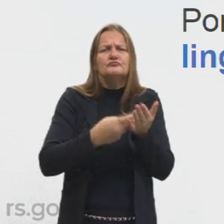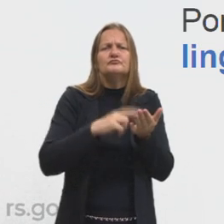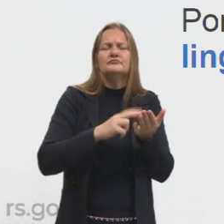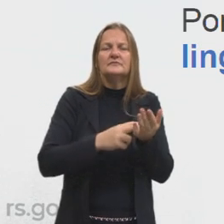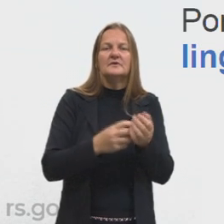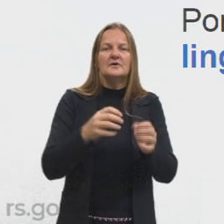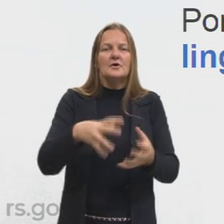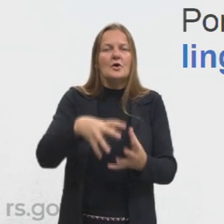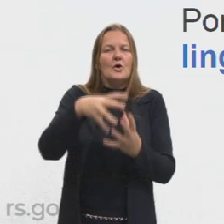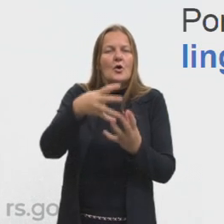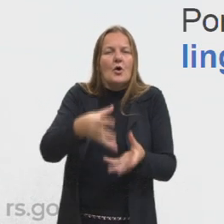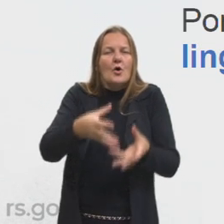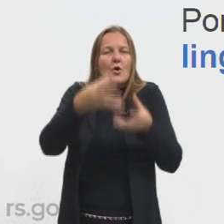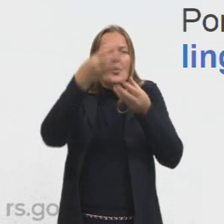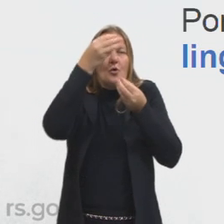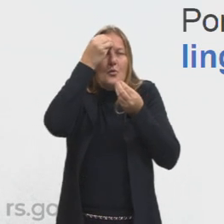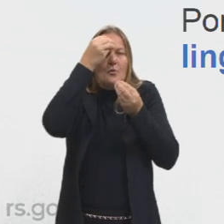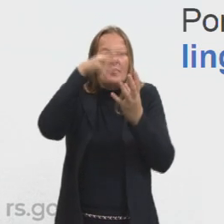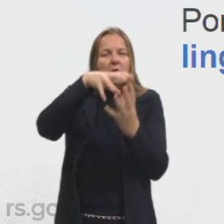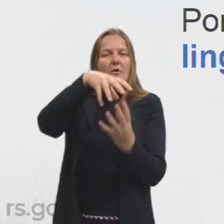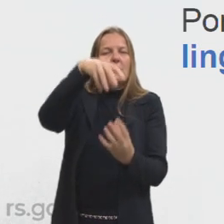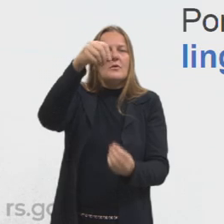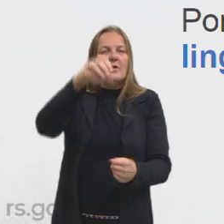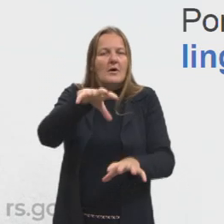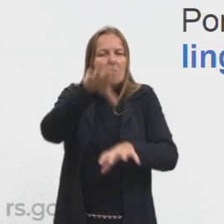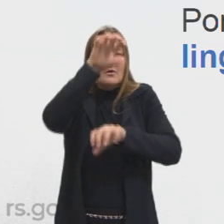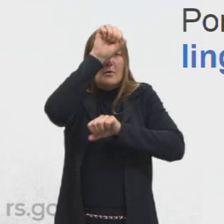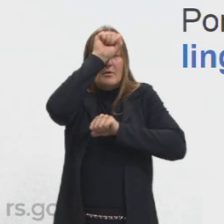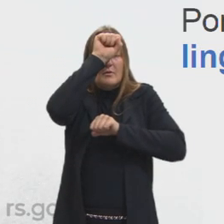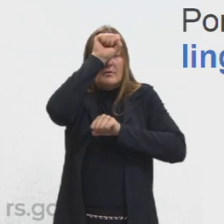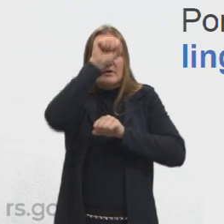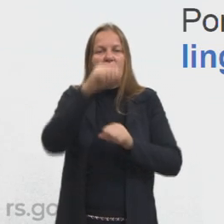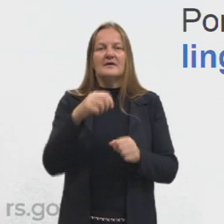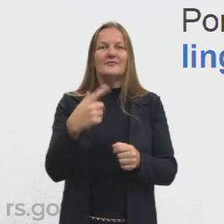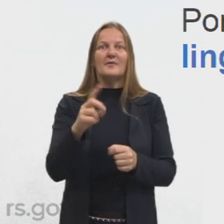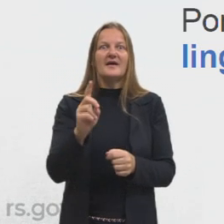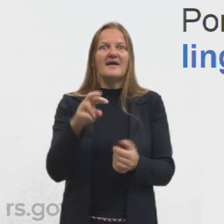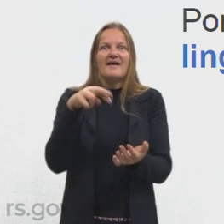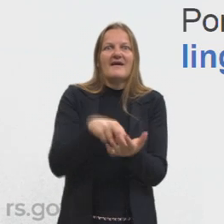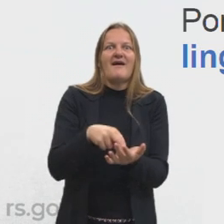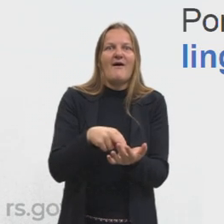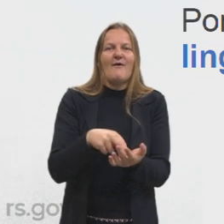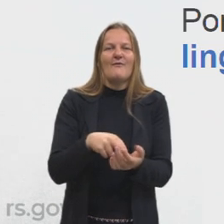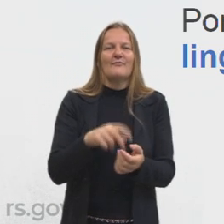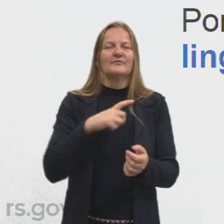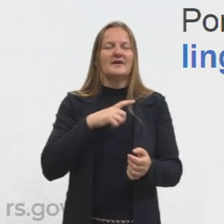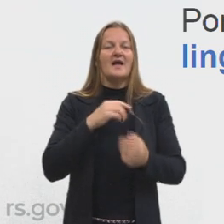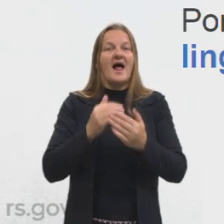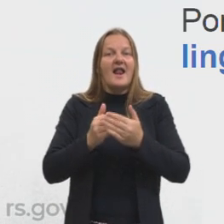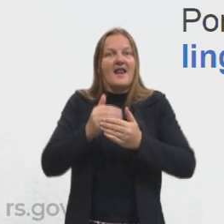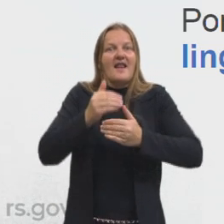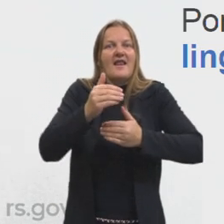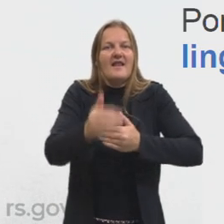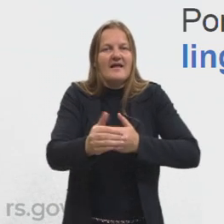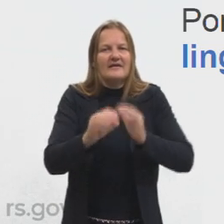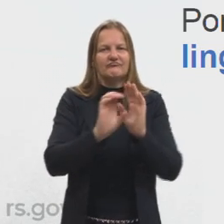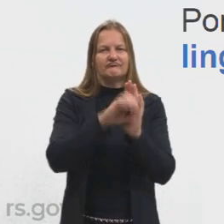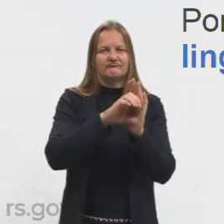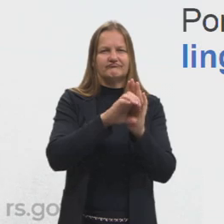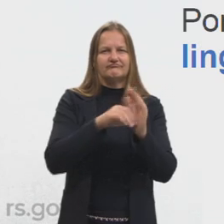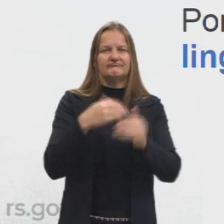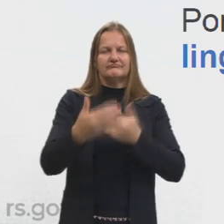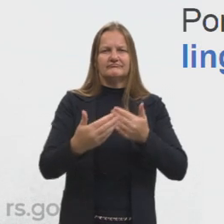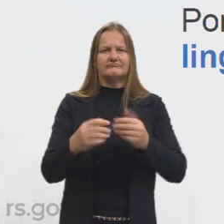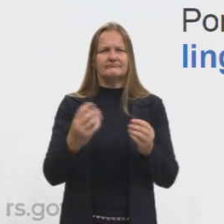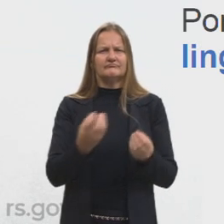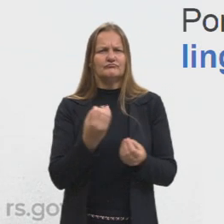abstratas que vão além do sentido real das palavras, ou seja, das definições que